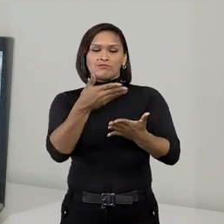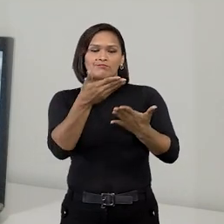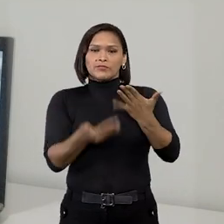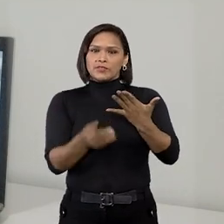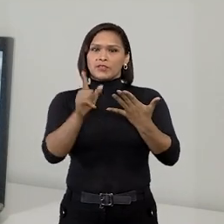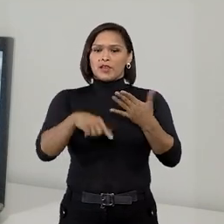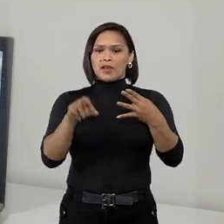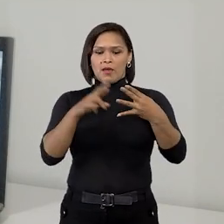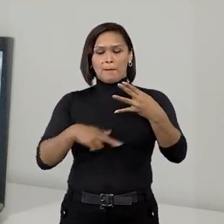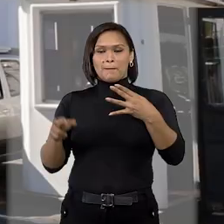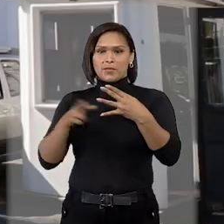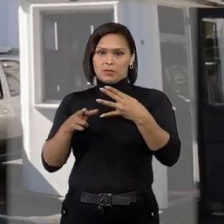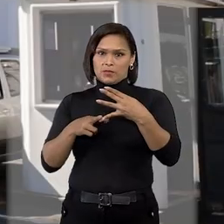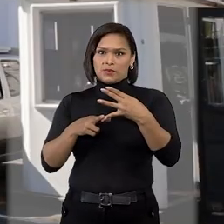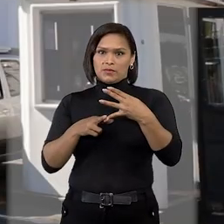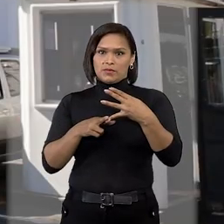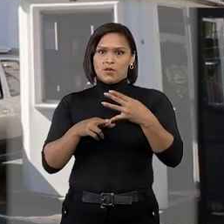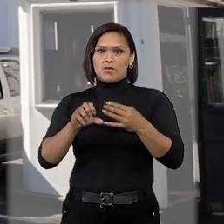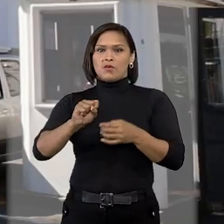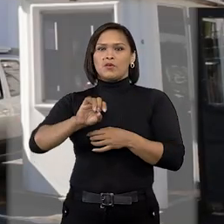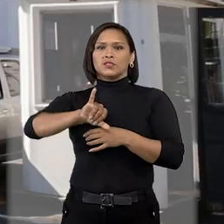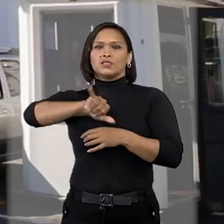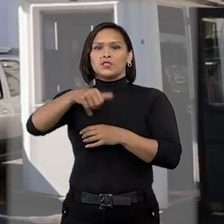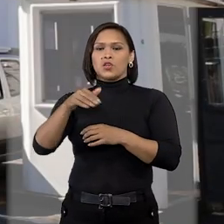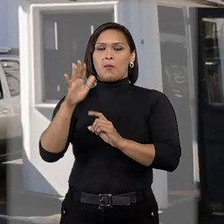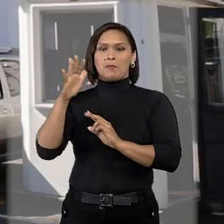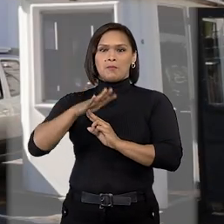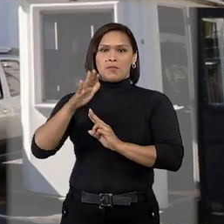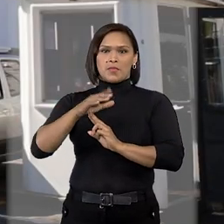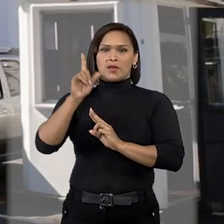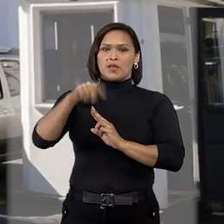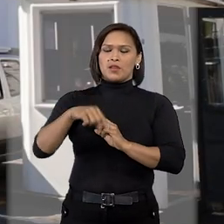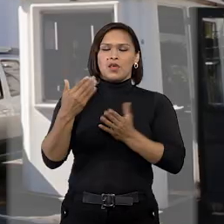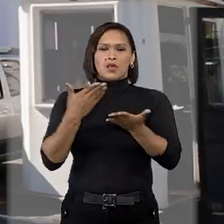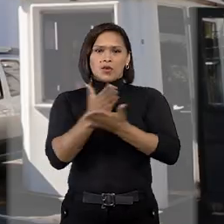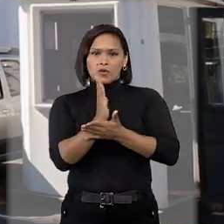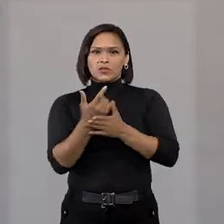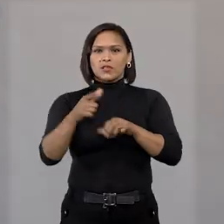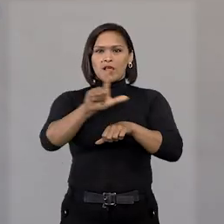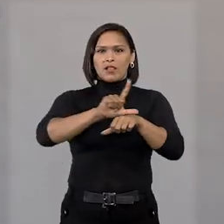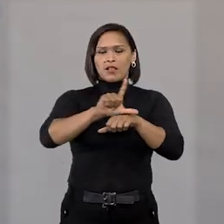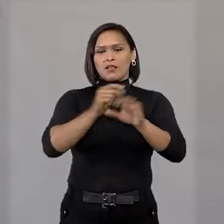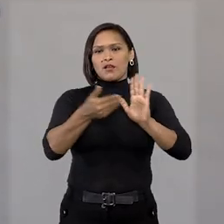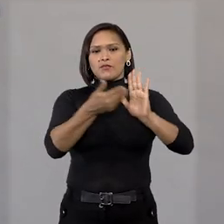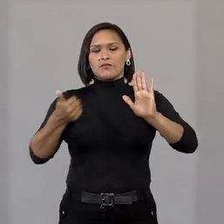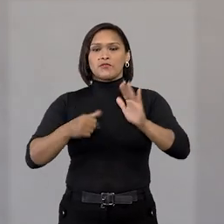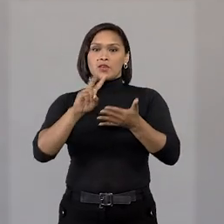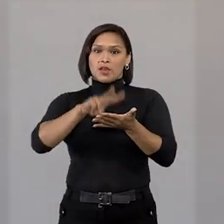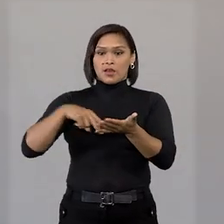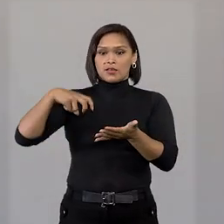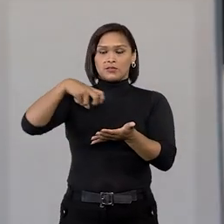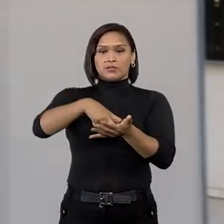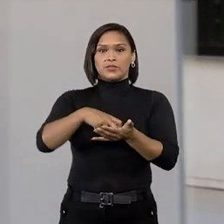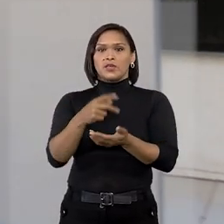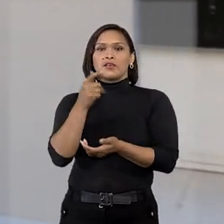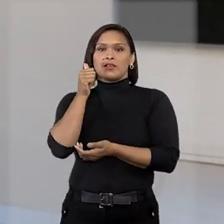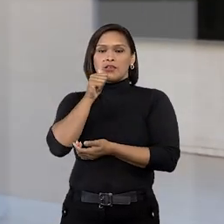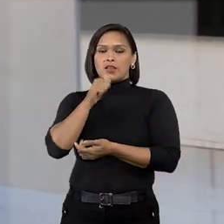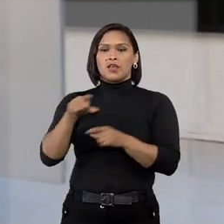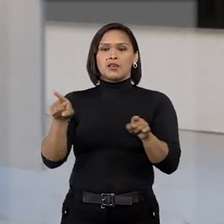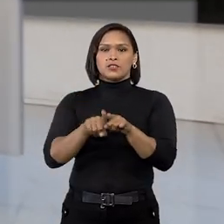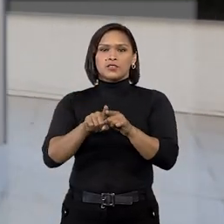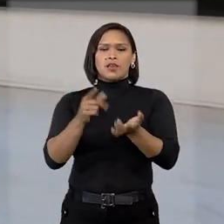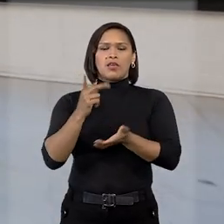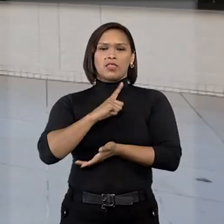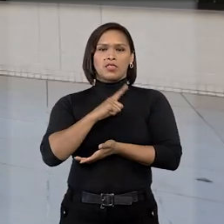negado em primeiro grau. O Tribunal de Justiça do Paraná reconheceu a ilegitimidade passiva da executada em razão de ter